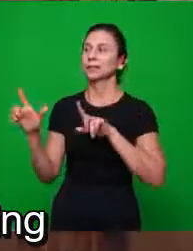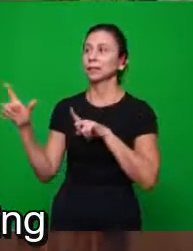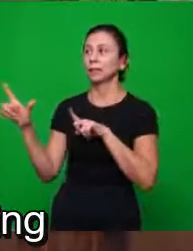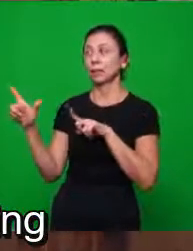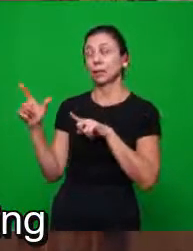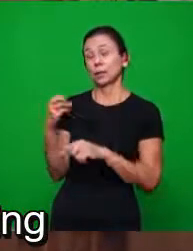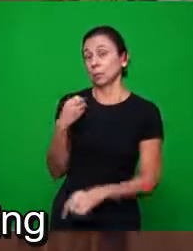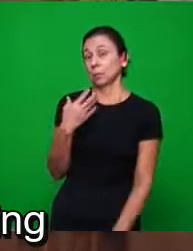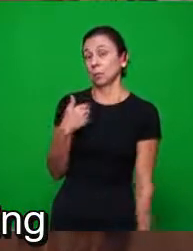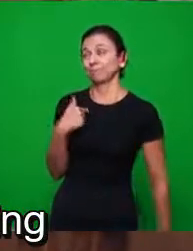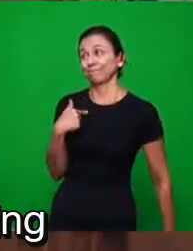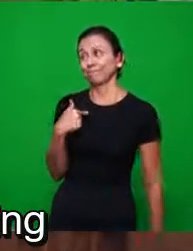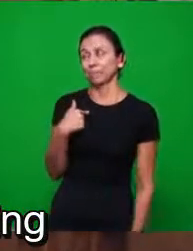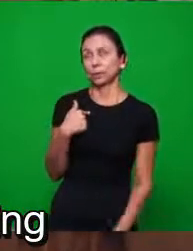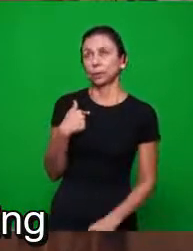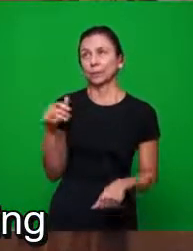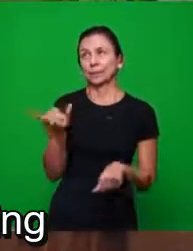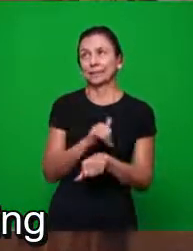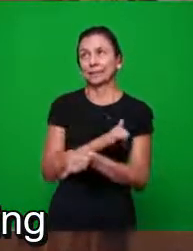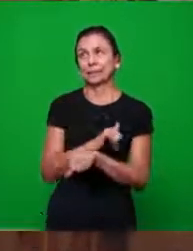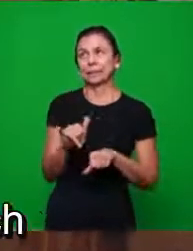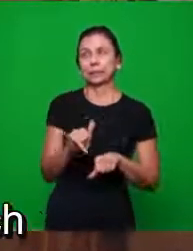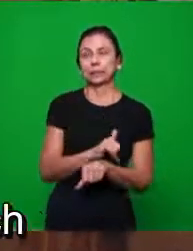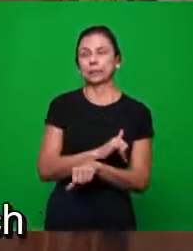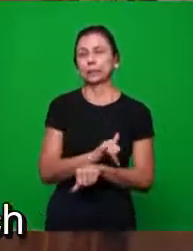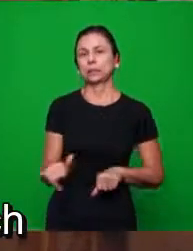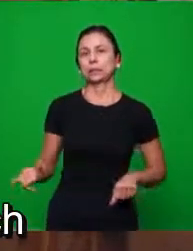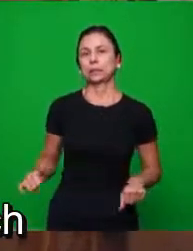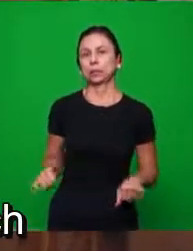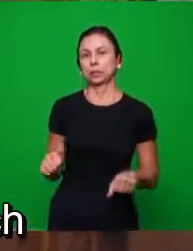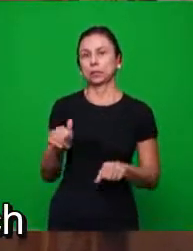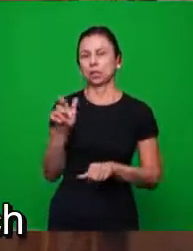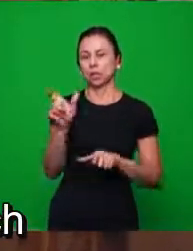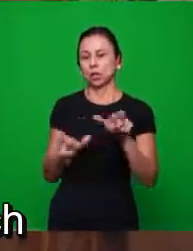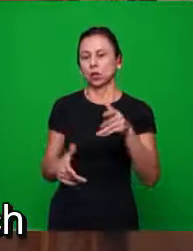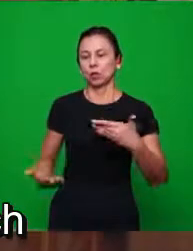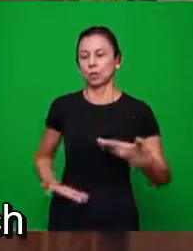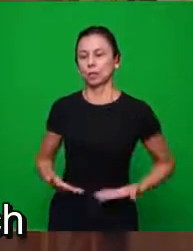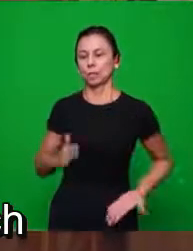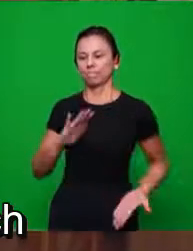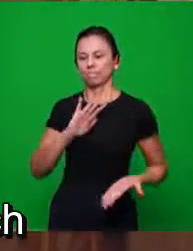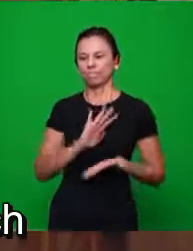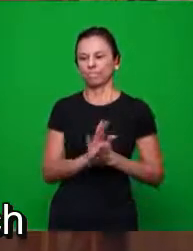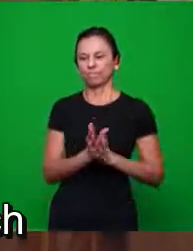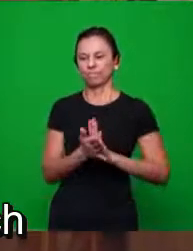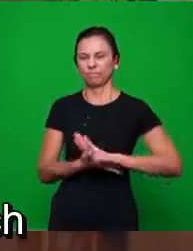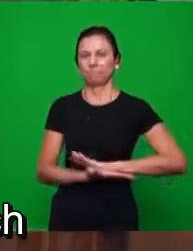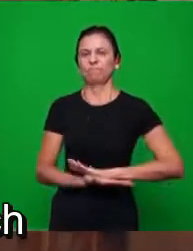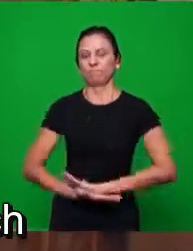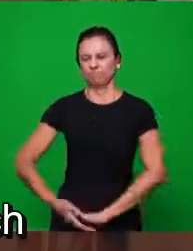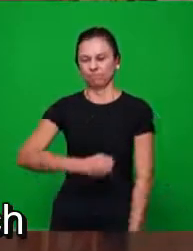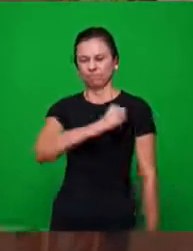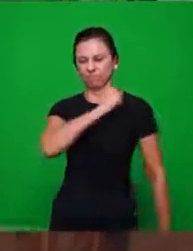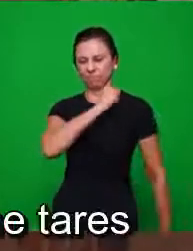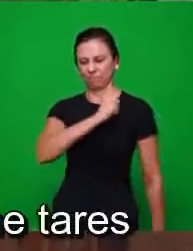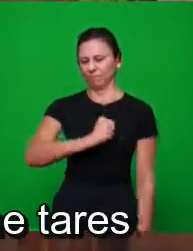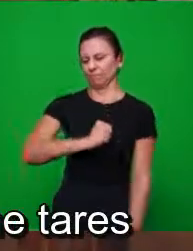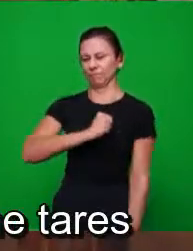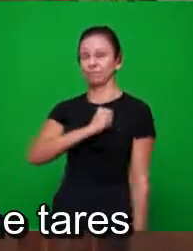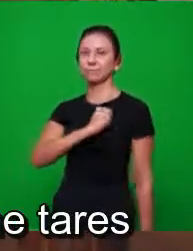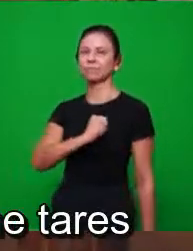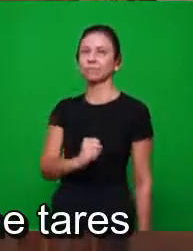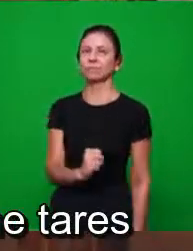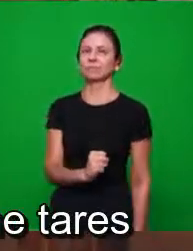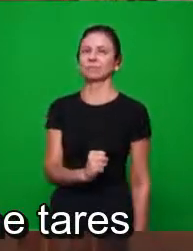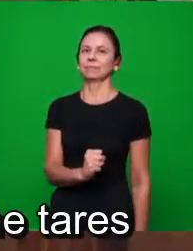diz assim, bom, só tem uma saída, é massacrar a igreja, é acabar com ela, é matar a igreja. Aí nós